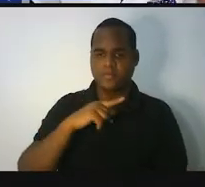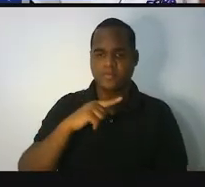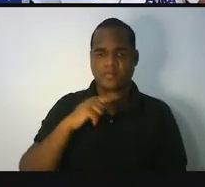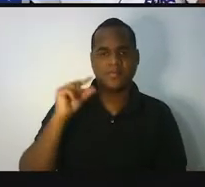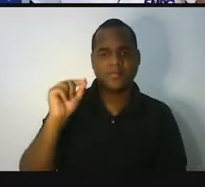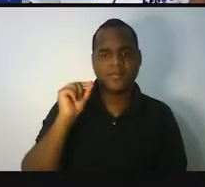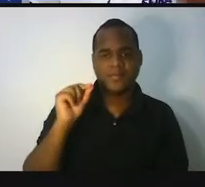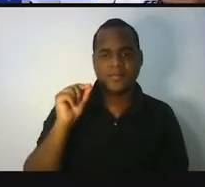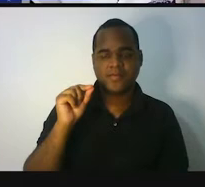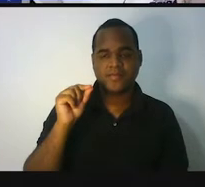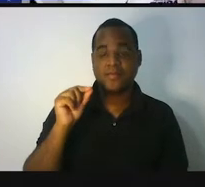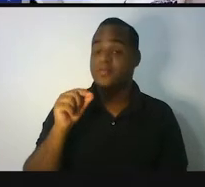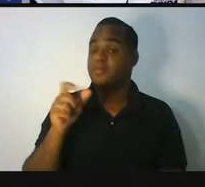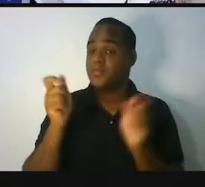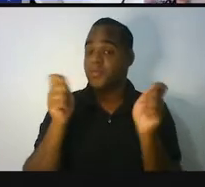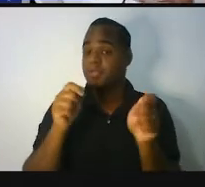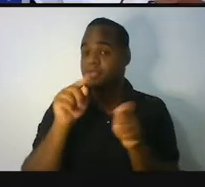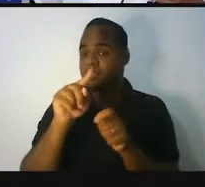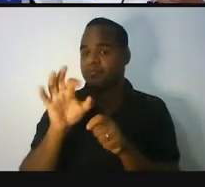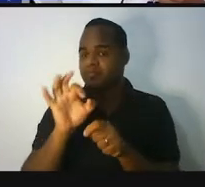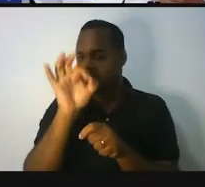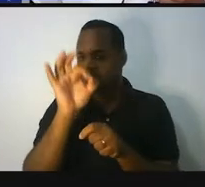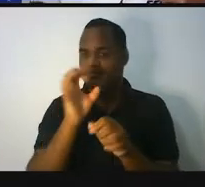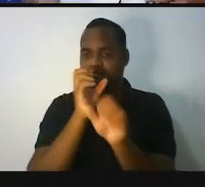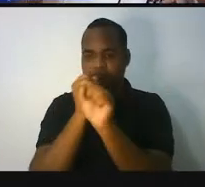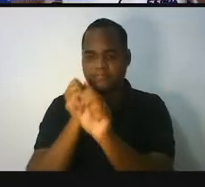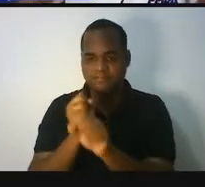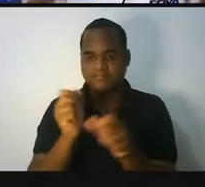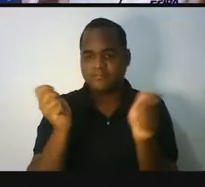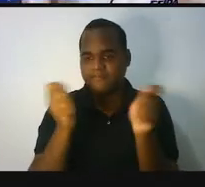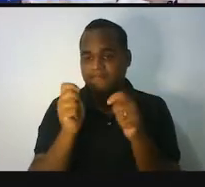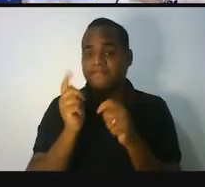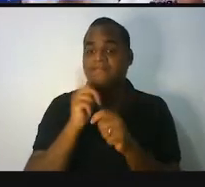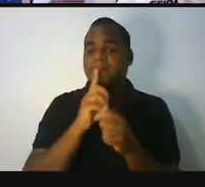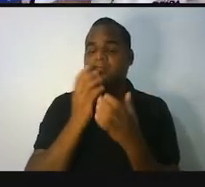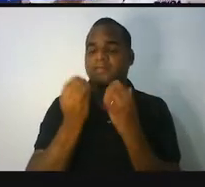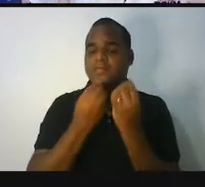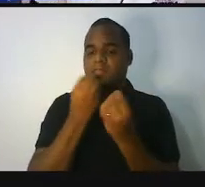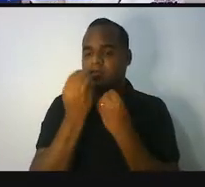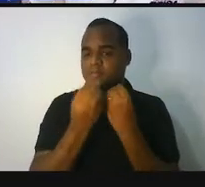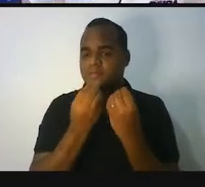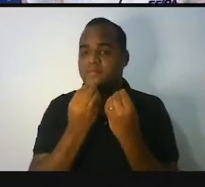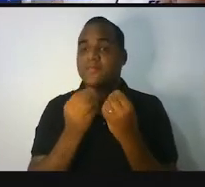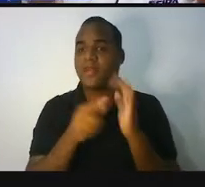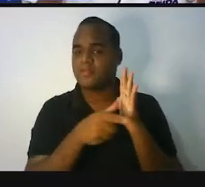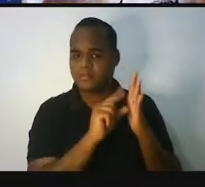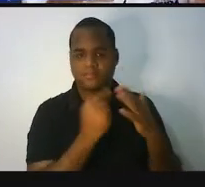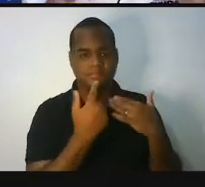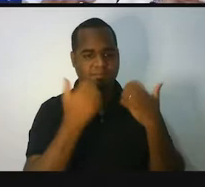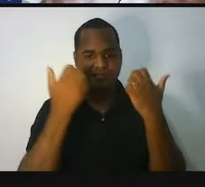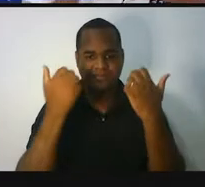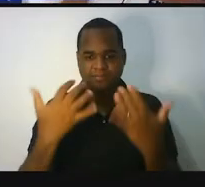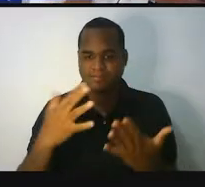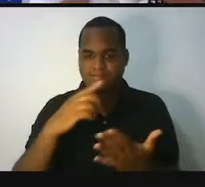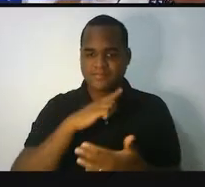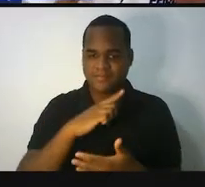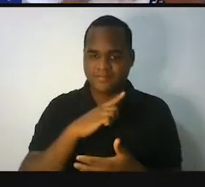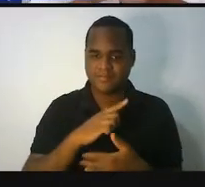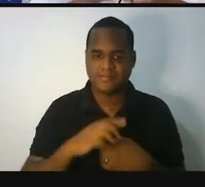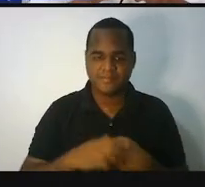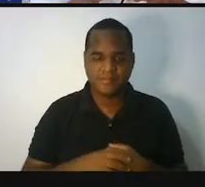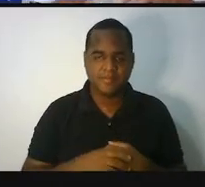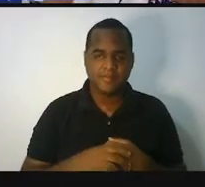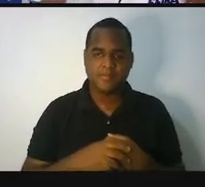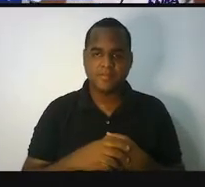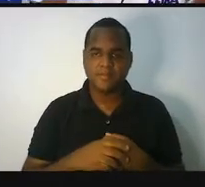e como faz o cálculo da porcentagem, tá bom? Então isso está na aula antes dessa. Nessa aula a gente vai